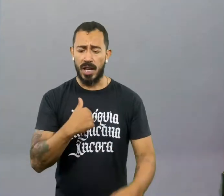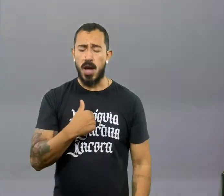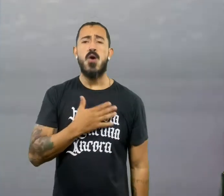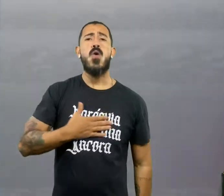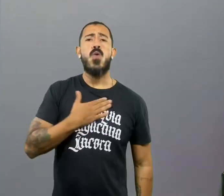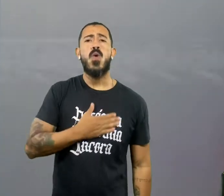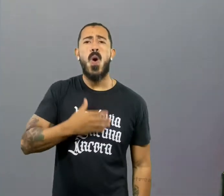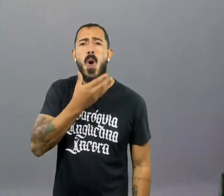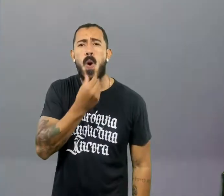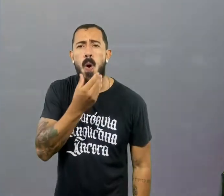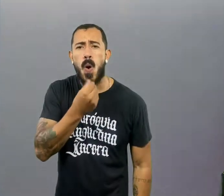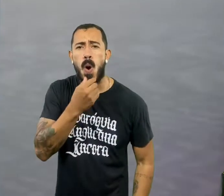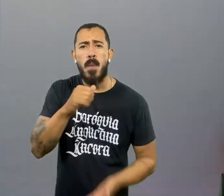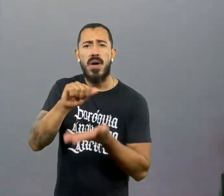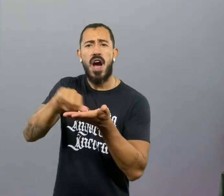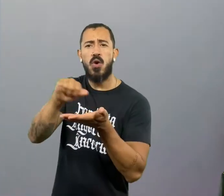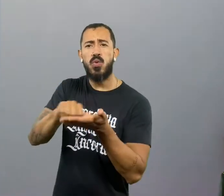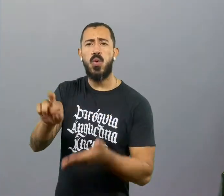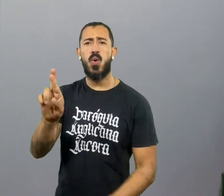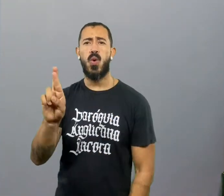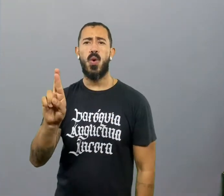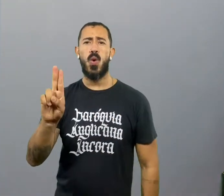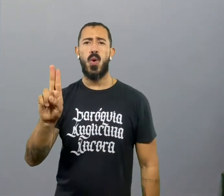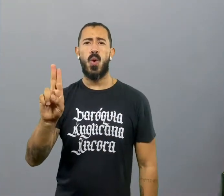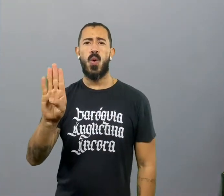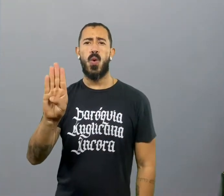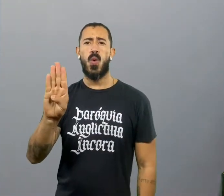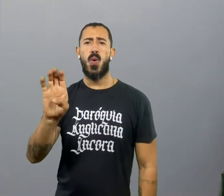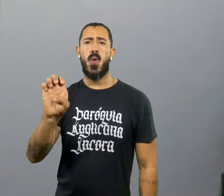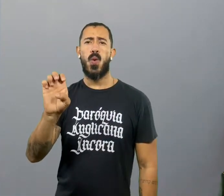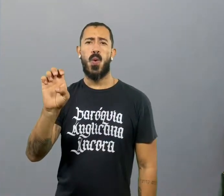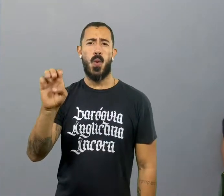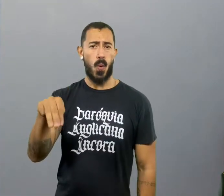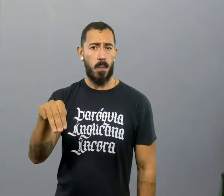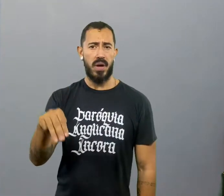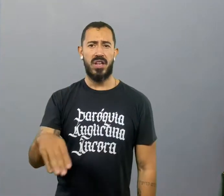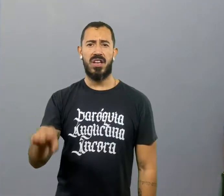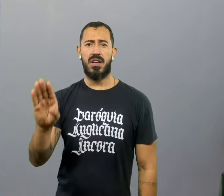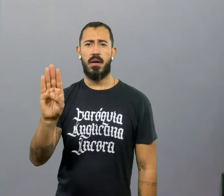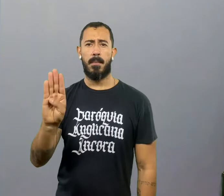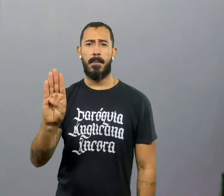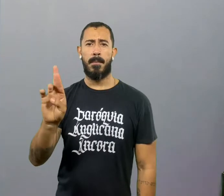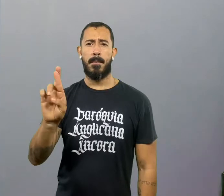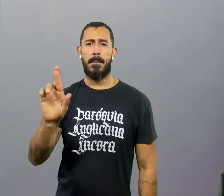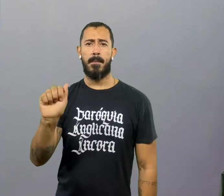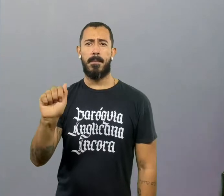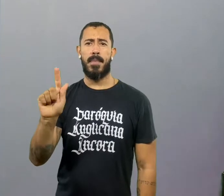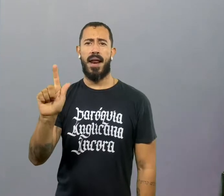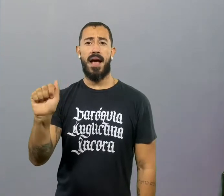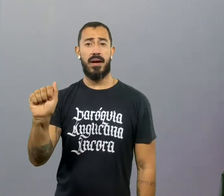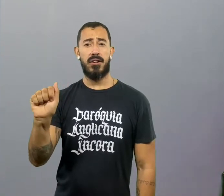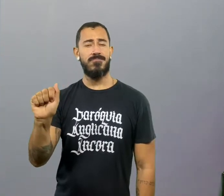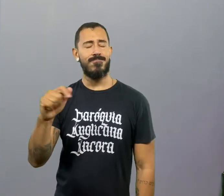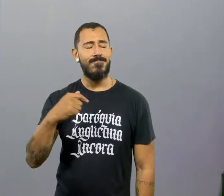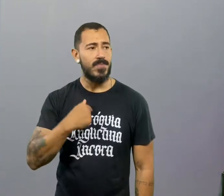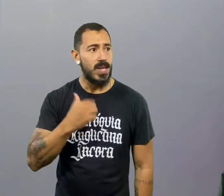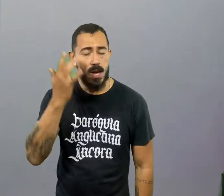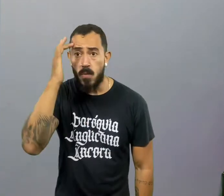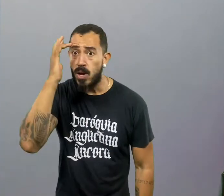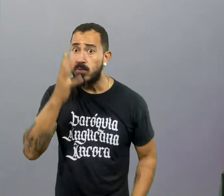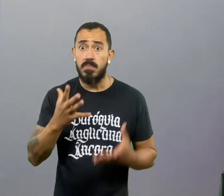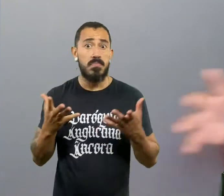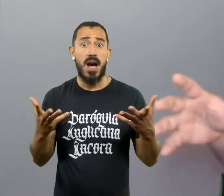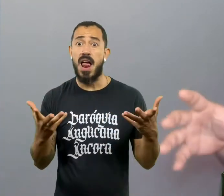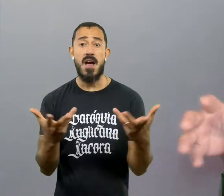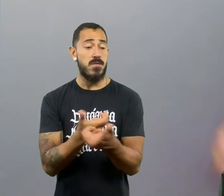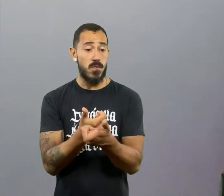as crônicas do Rubem Braga. Eu tento ler, pelo menos, uma por dia. O jeito que ele descreve a vida é tão bonito, eu acho tão maravilhoso. Como ele dá atenção,